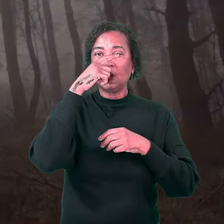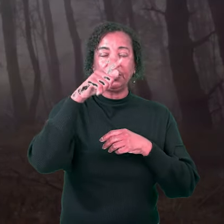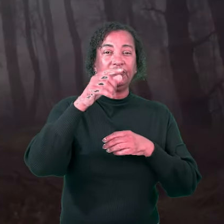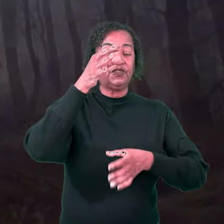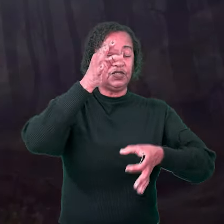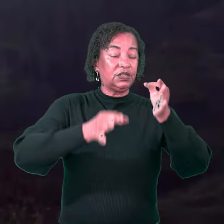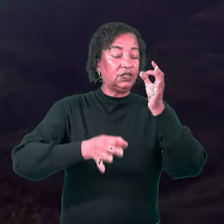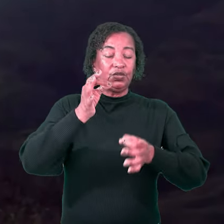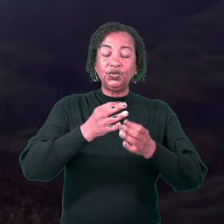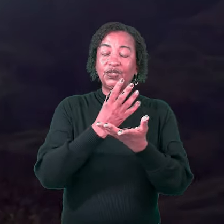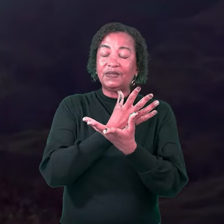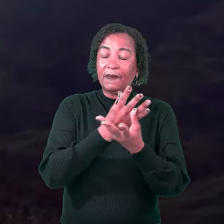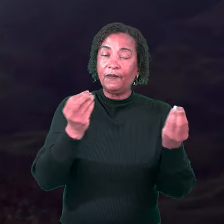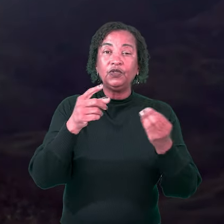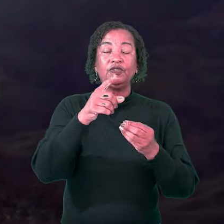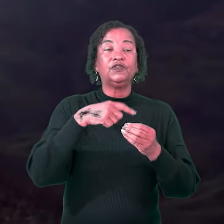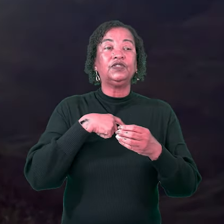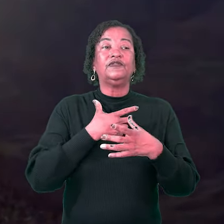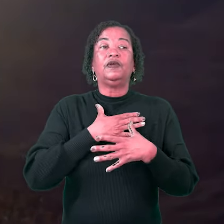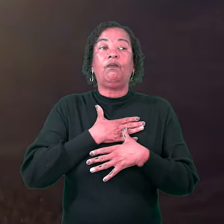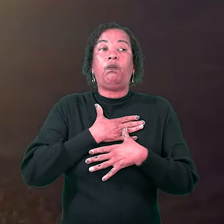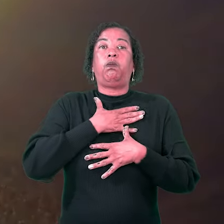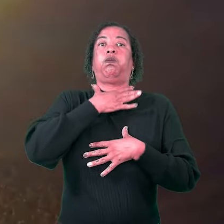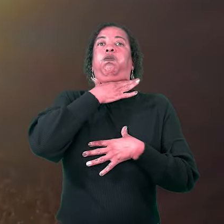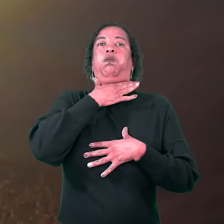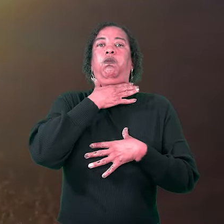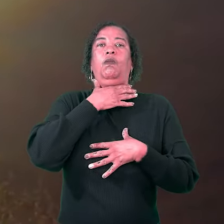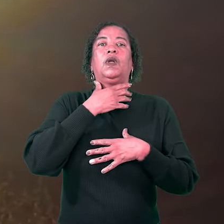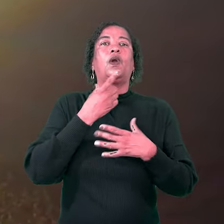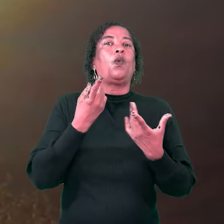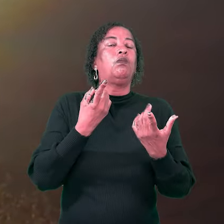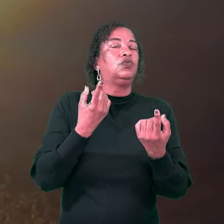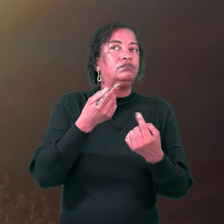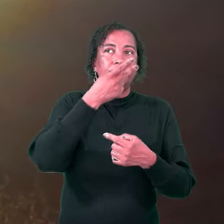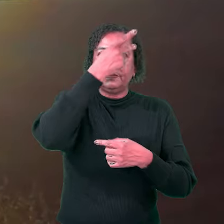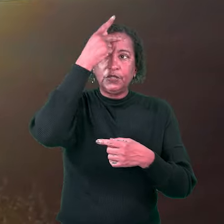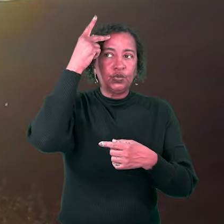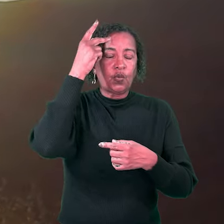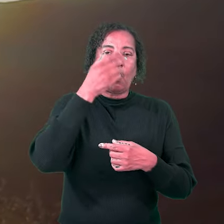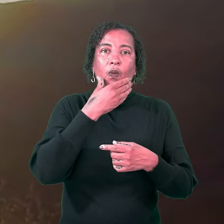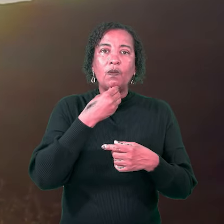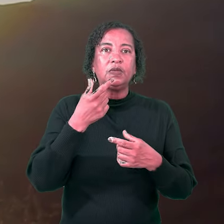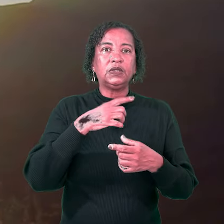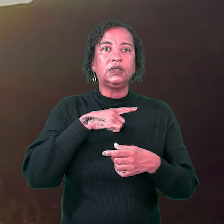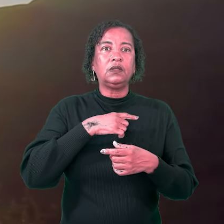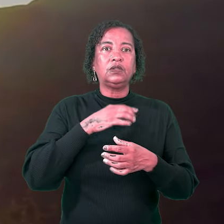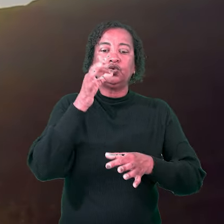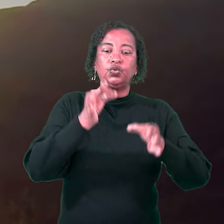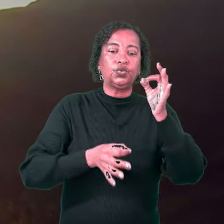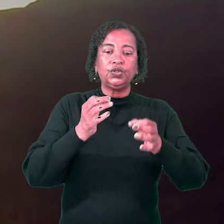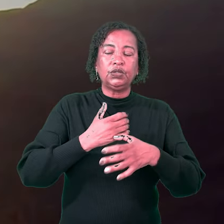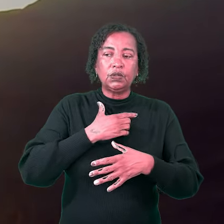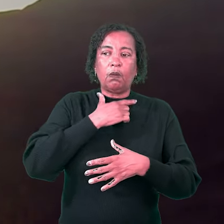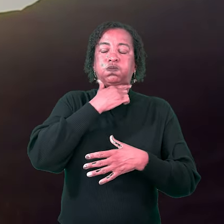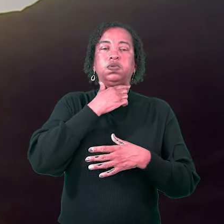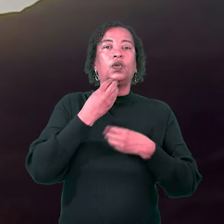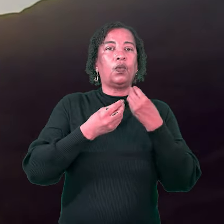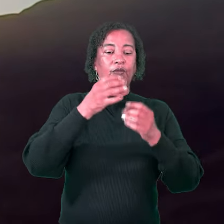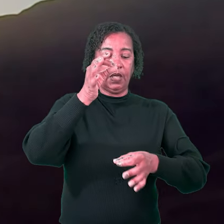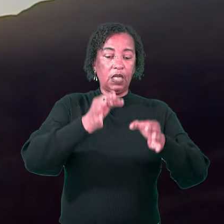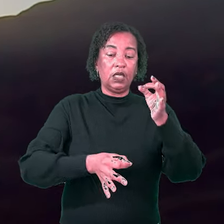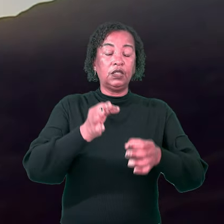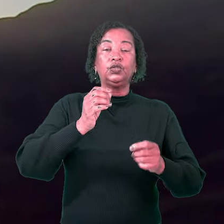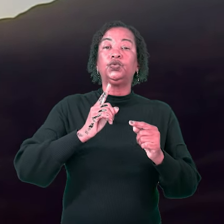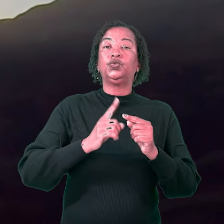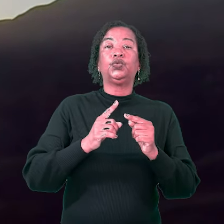se engasgar. Que tipo de homem é esse em cheio de justiça? Ele é legalista? Ele é justo